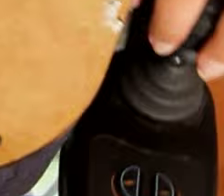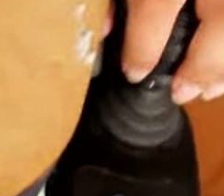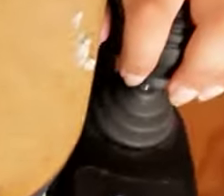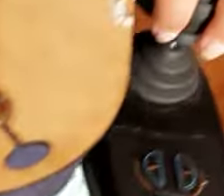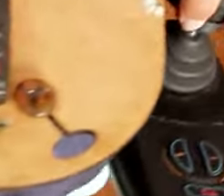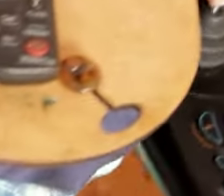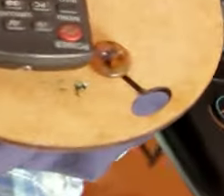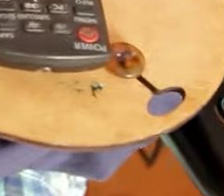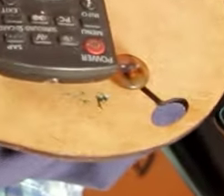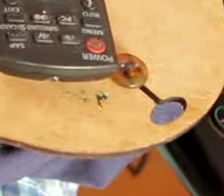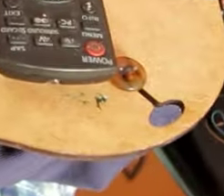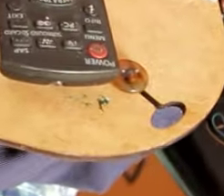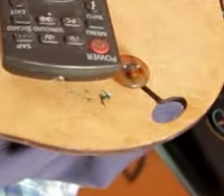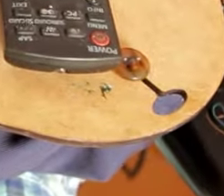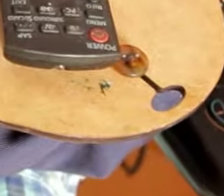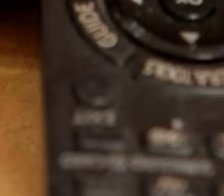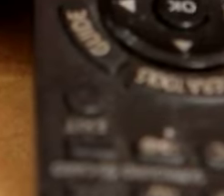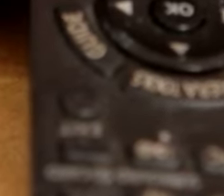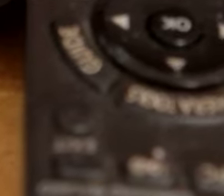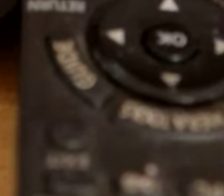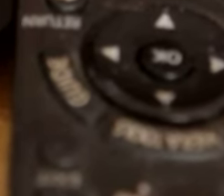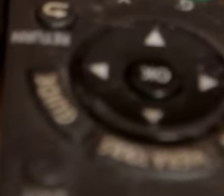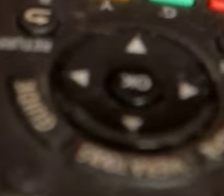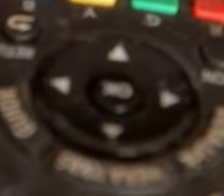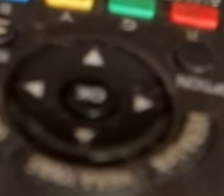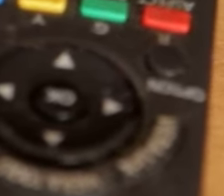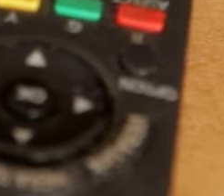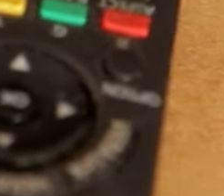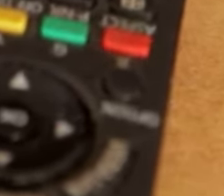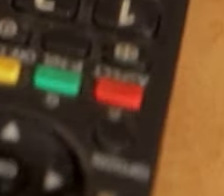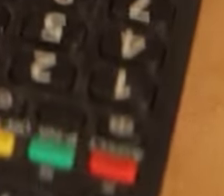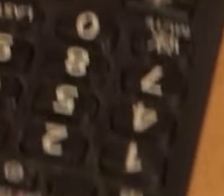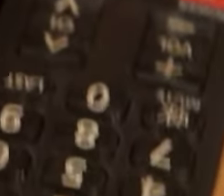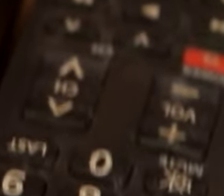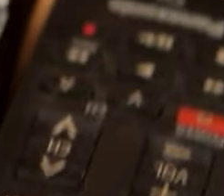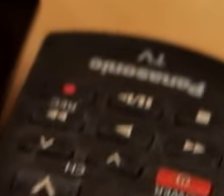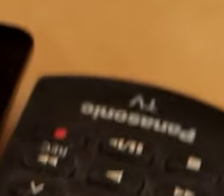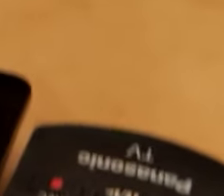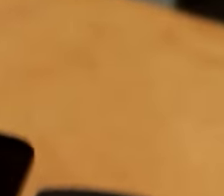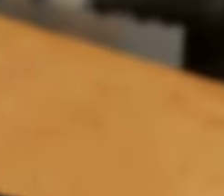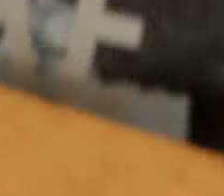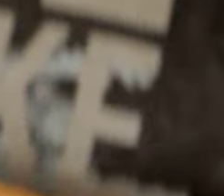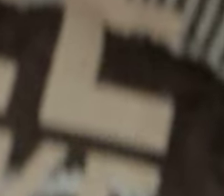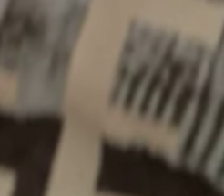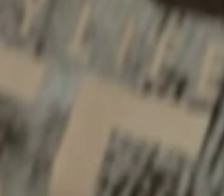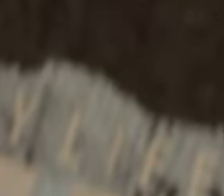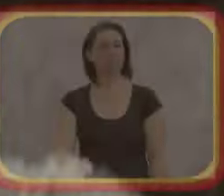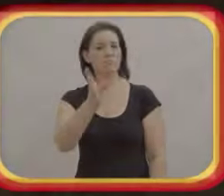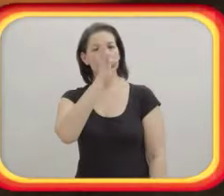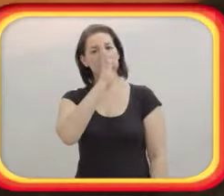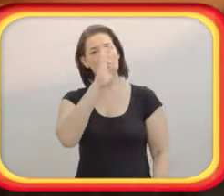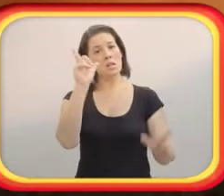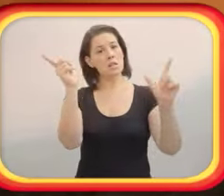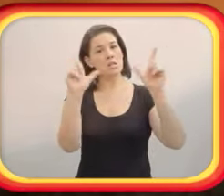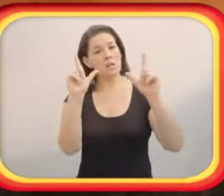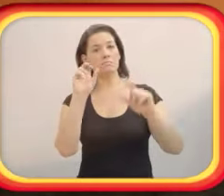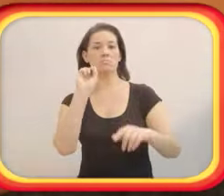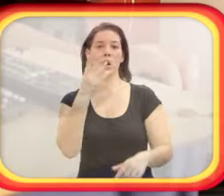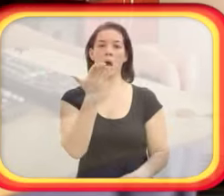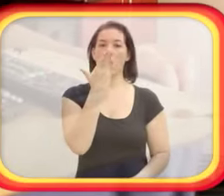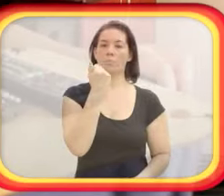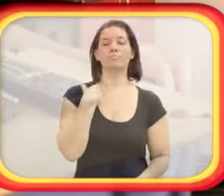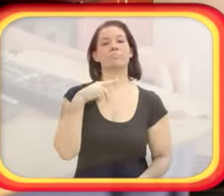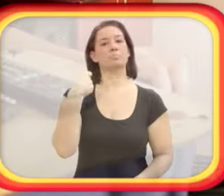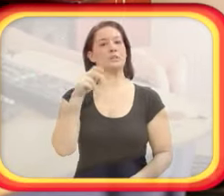Luciano sentado em uma cadeira de rodas com uma mesinha colchoada sobre as pernas. Acima da base, dois controles remotos. Luciano com um pincel na Para assistir televisão